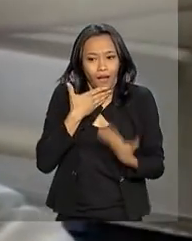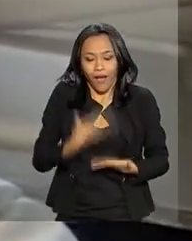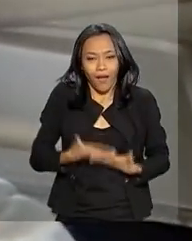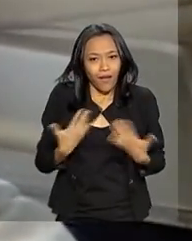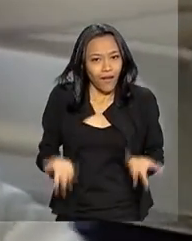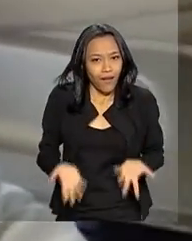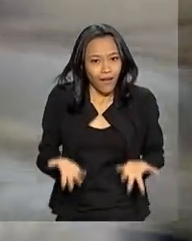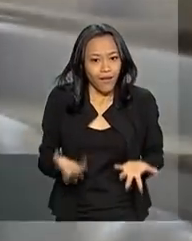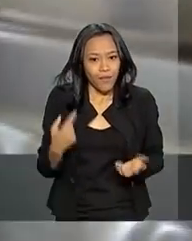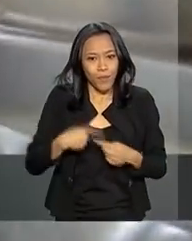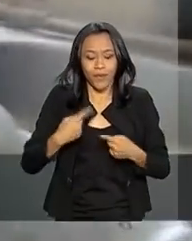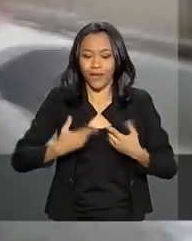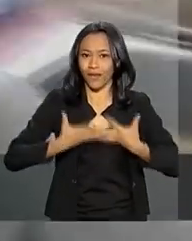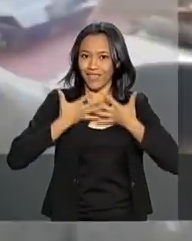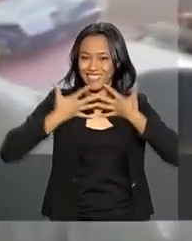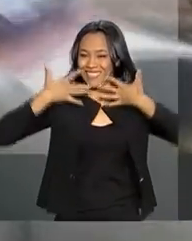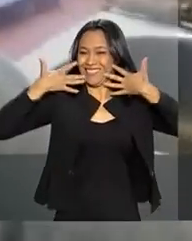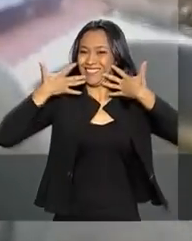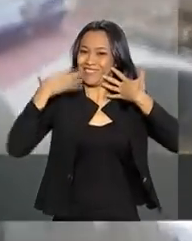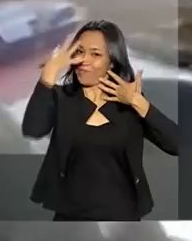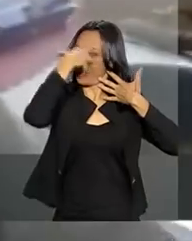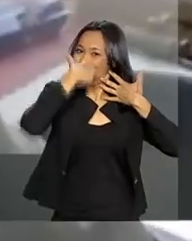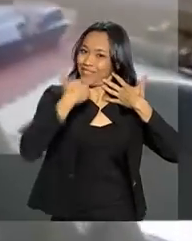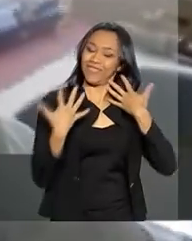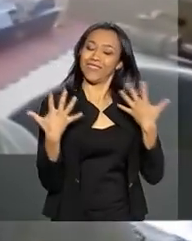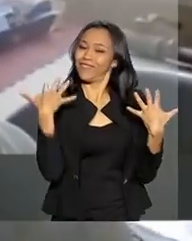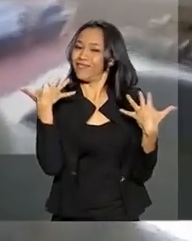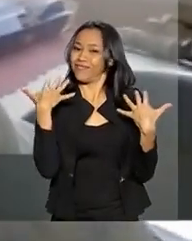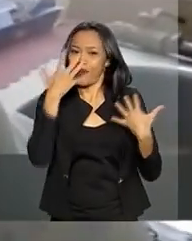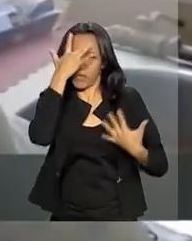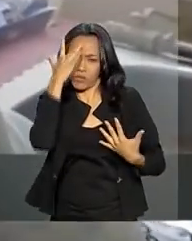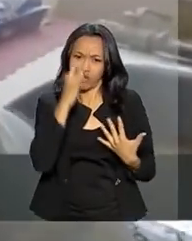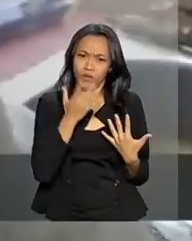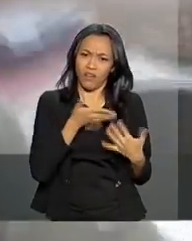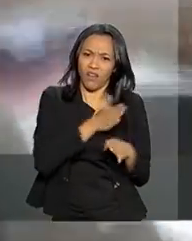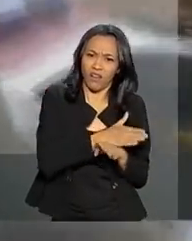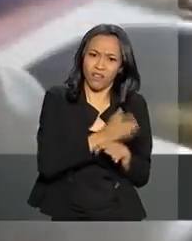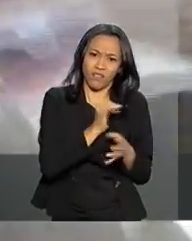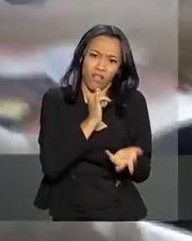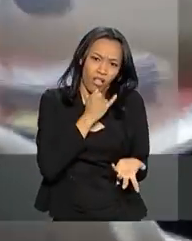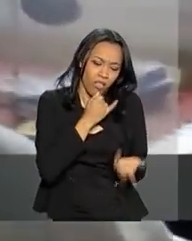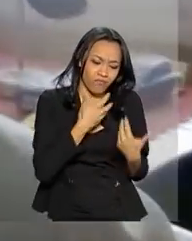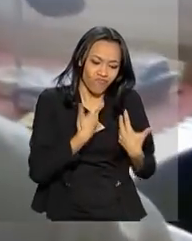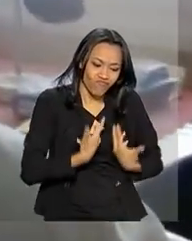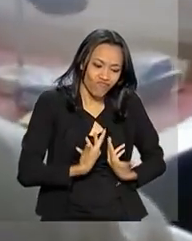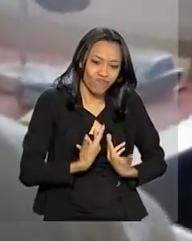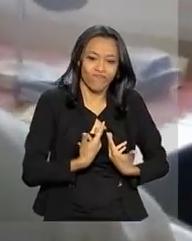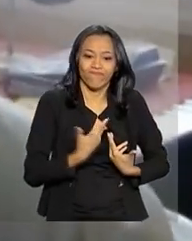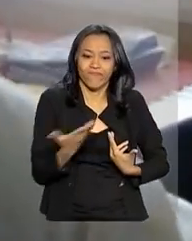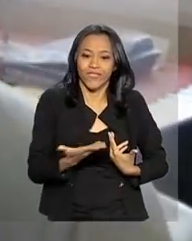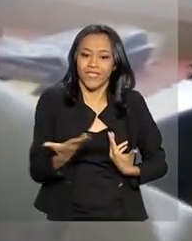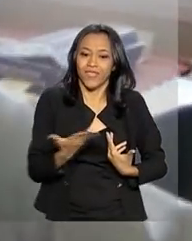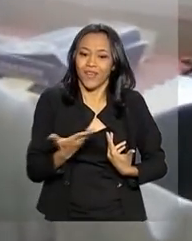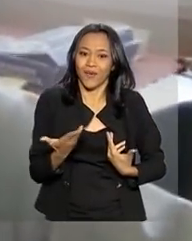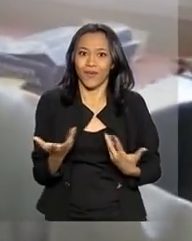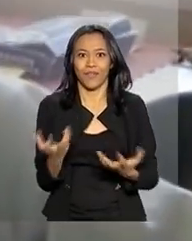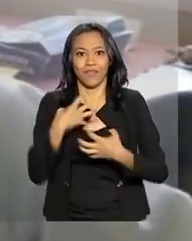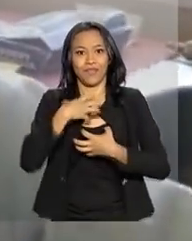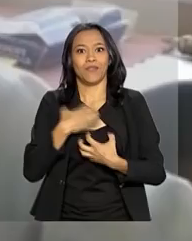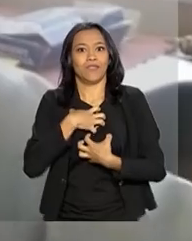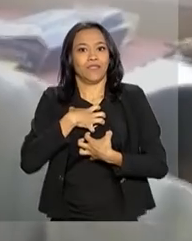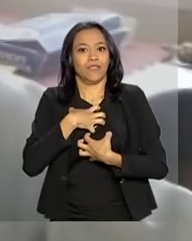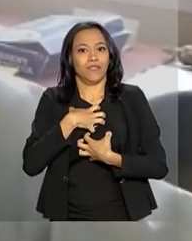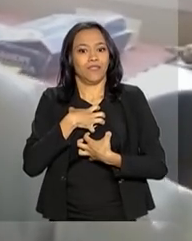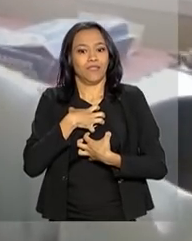porque devolver estética, autoestima a um indivíduo que estava desesperado, e isso é uma coisa fenomenal, é uma